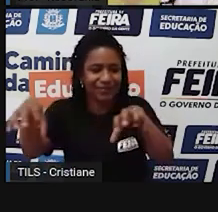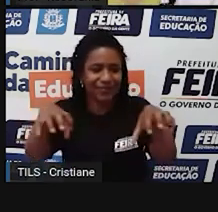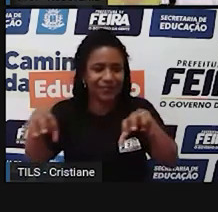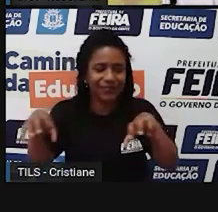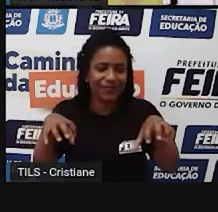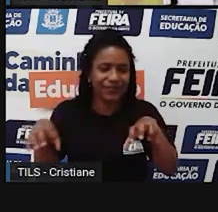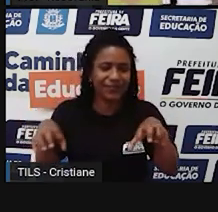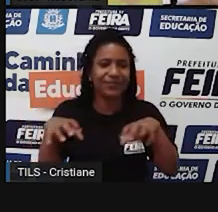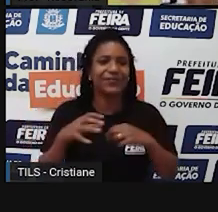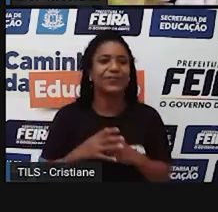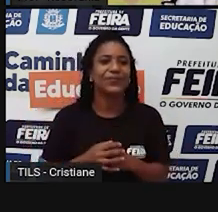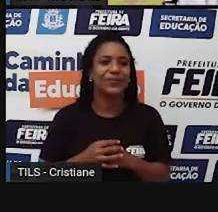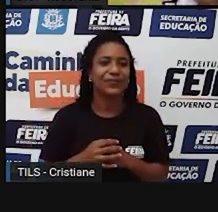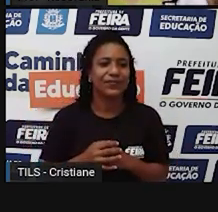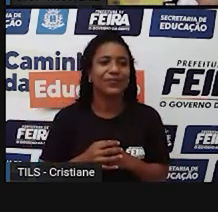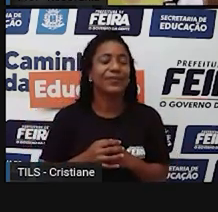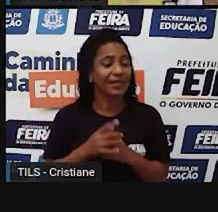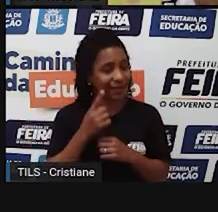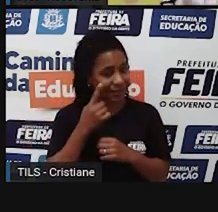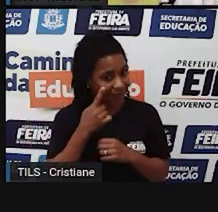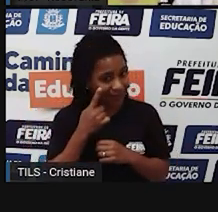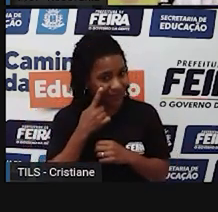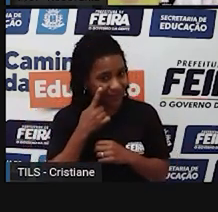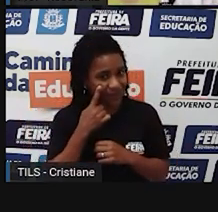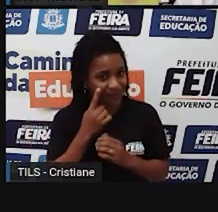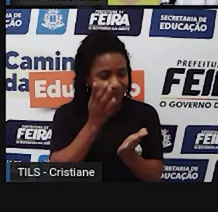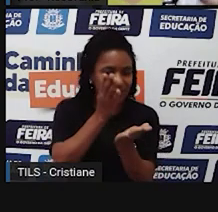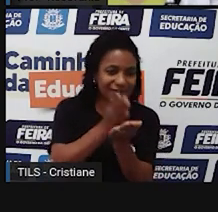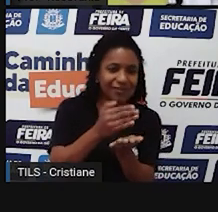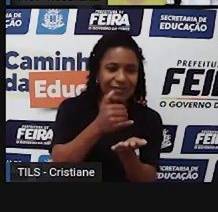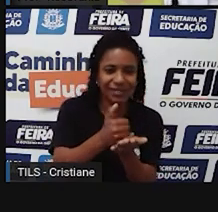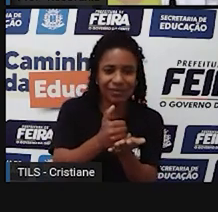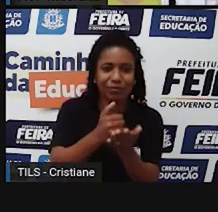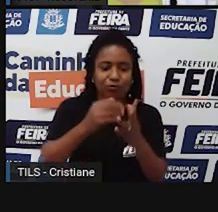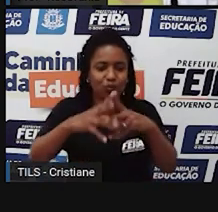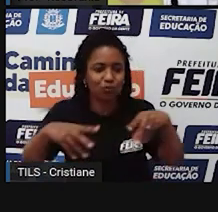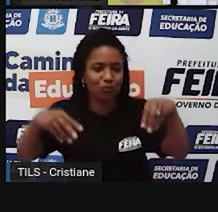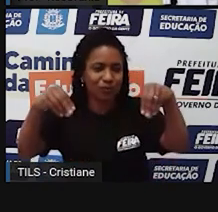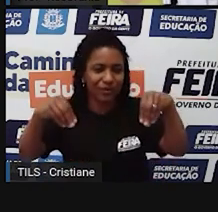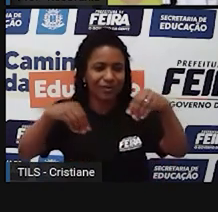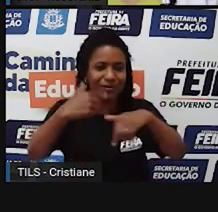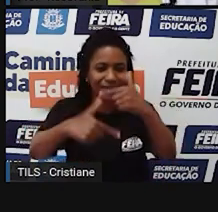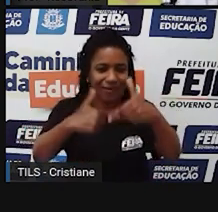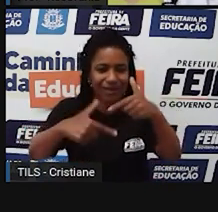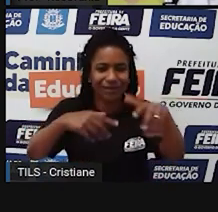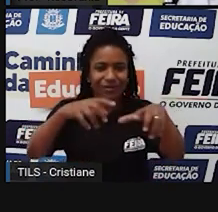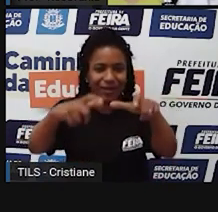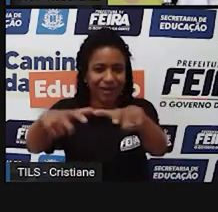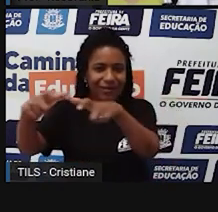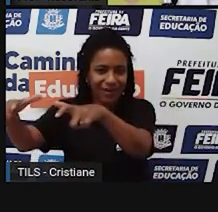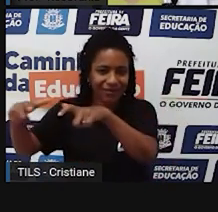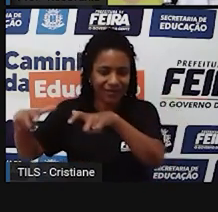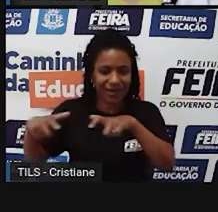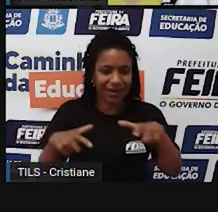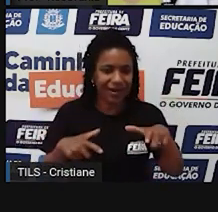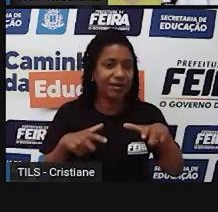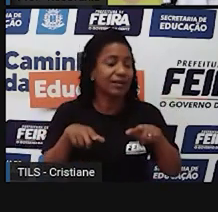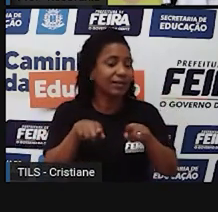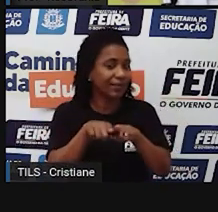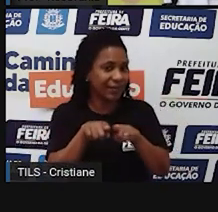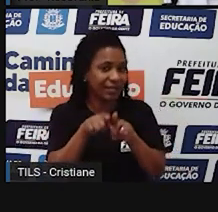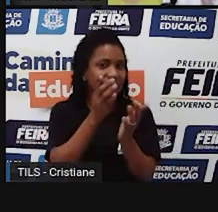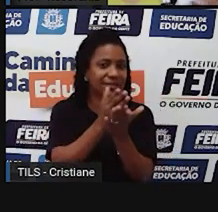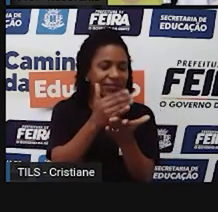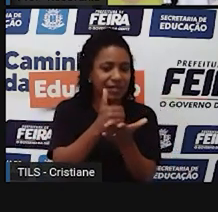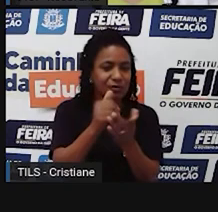que se dá ali, a gente chama de divisão territorial do trabalho. Tem a divisão social do